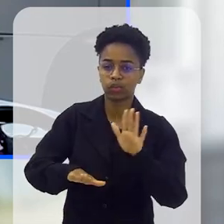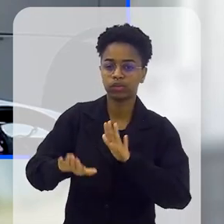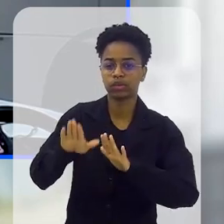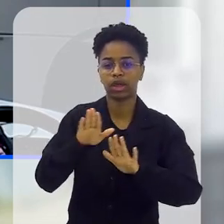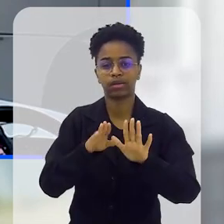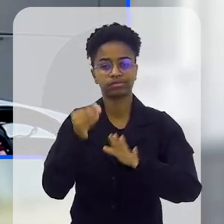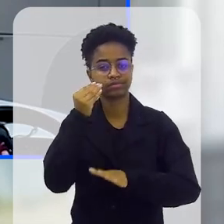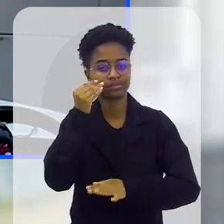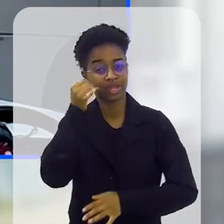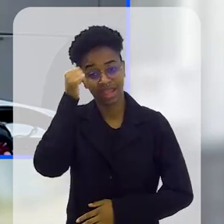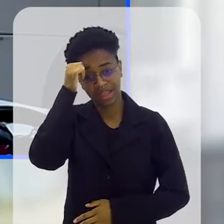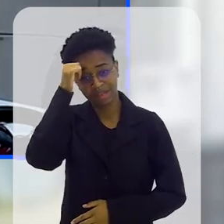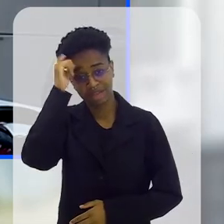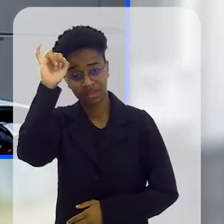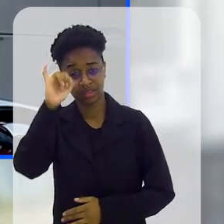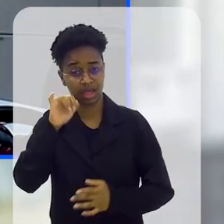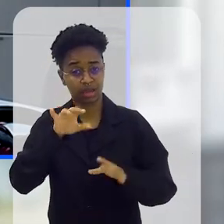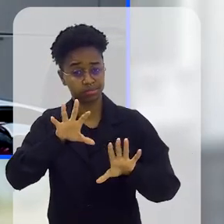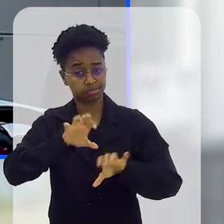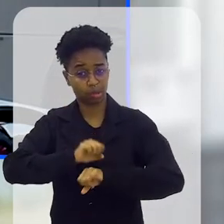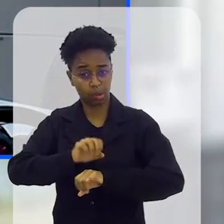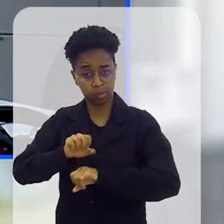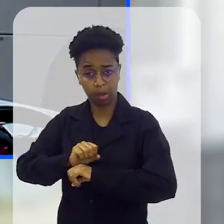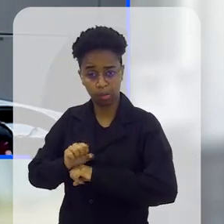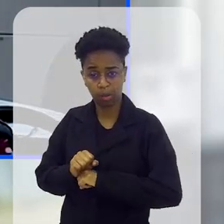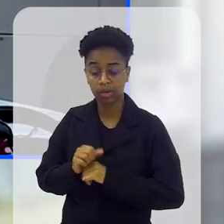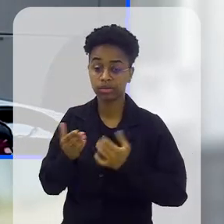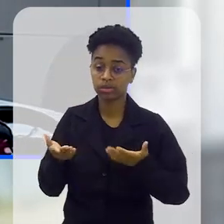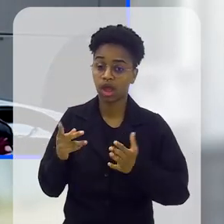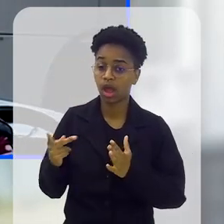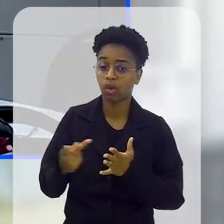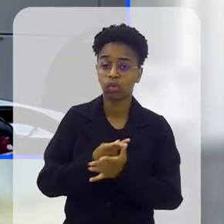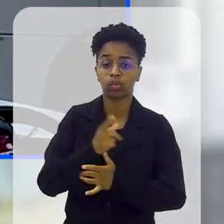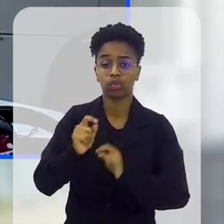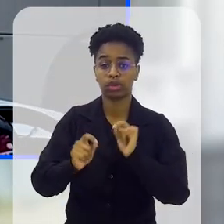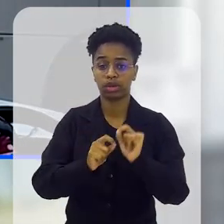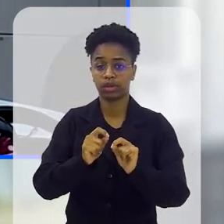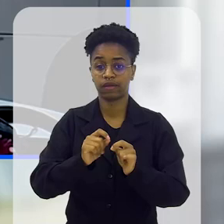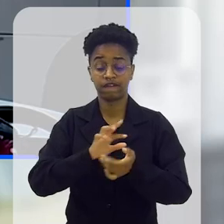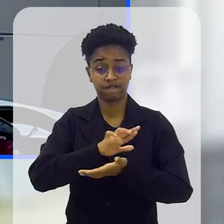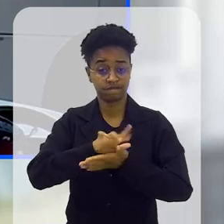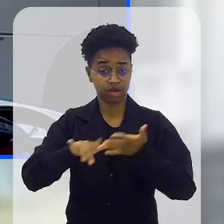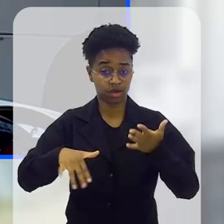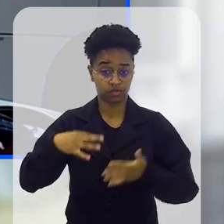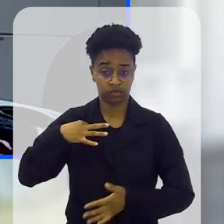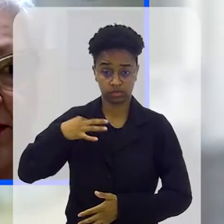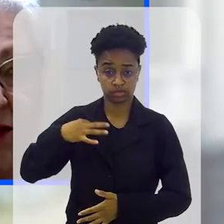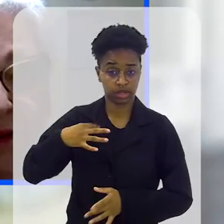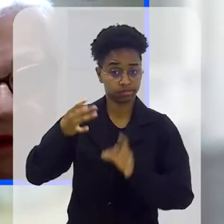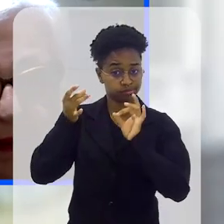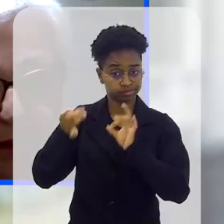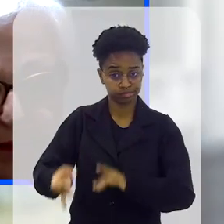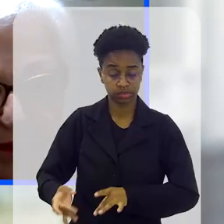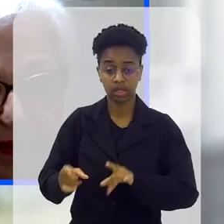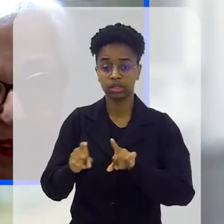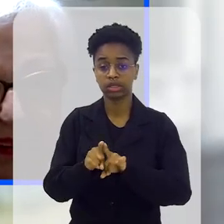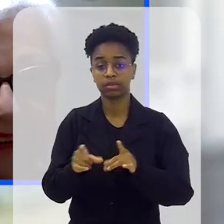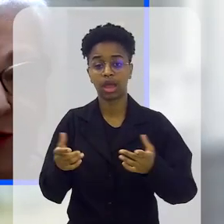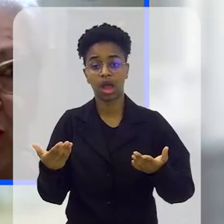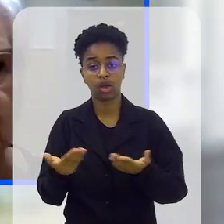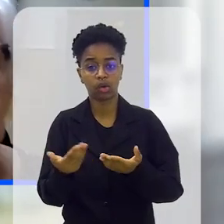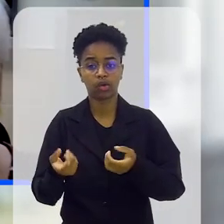um cuidado, né? Para se evitar contágio. E o que aconteceu? Muitos voluntários se ausentaram.